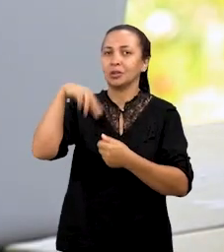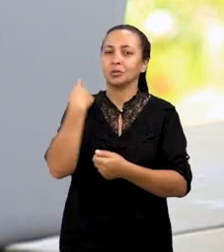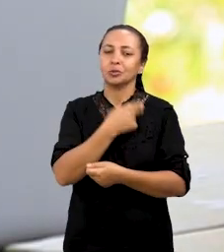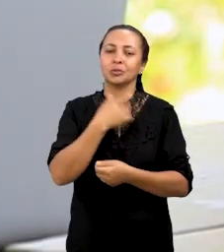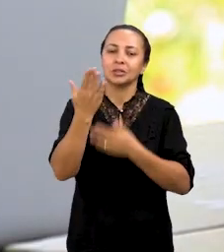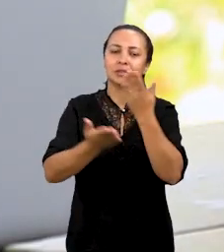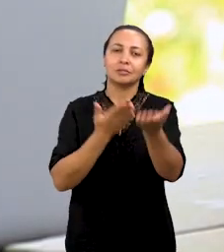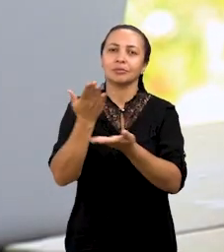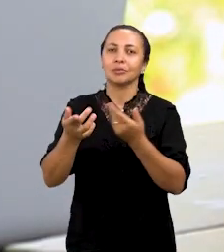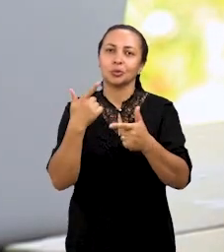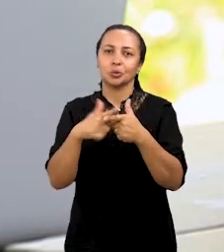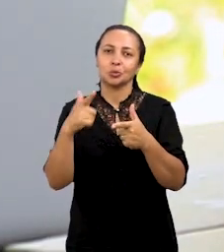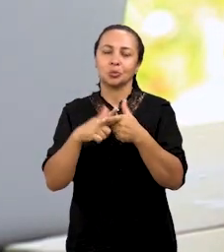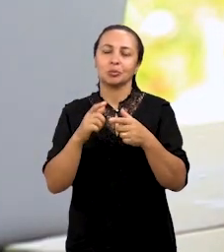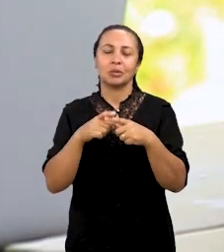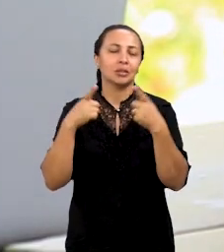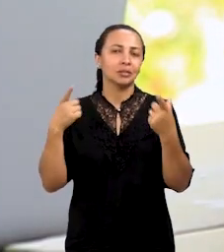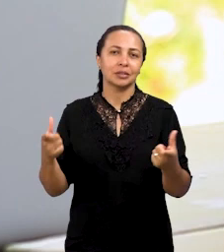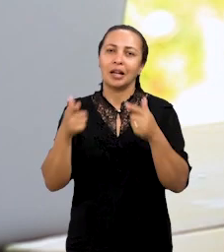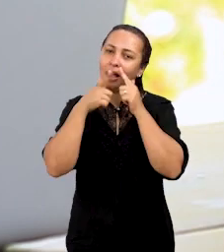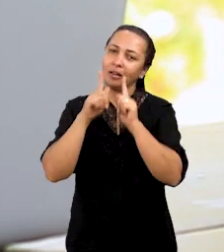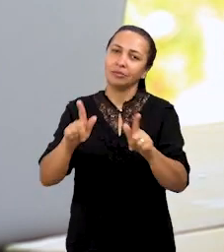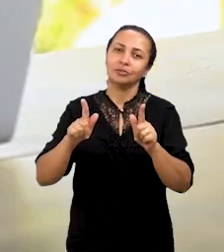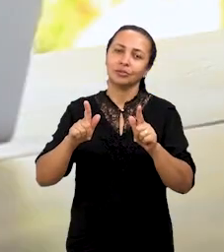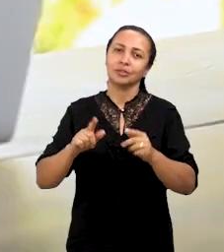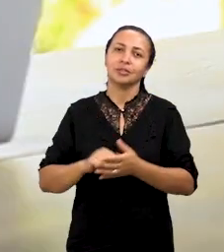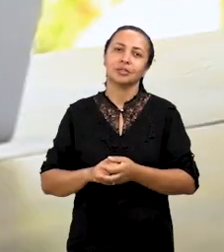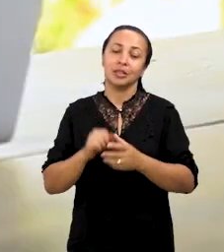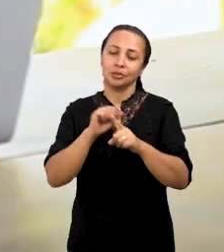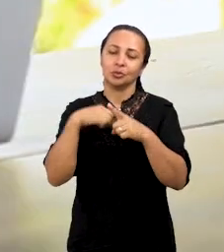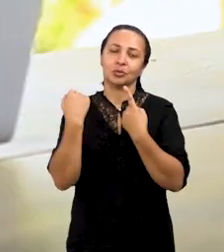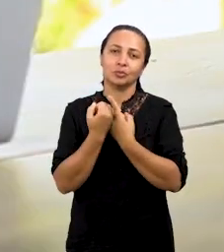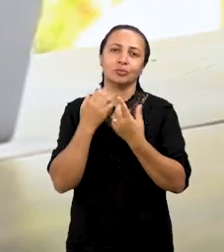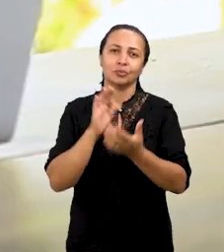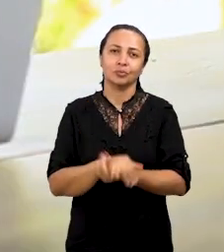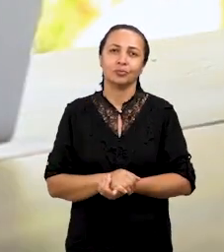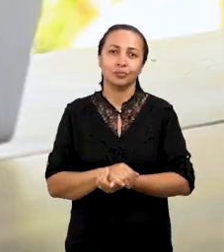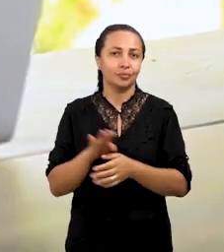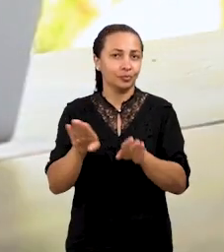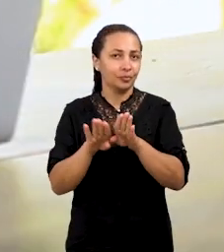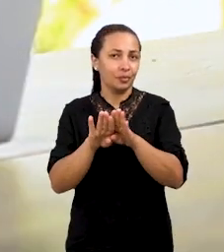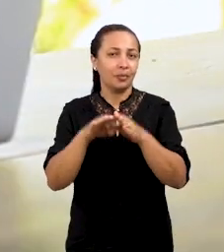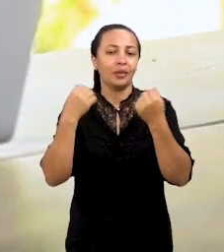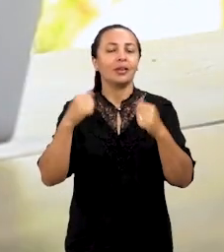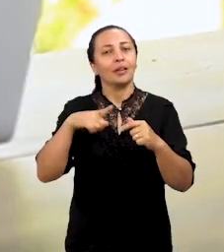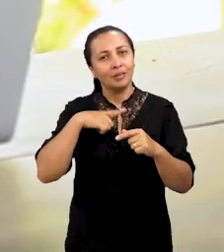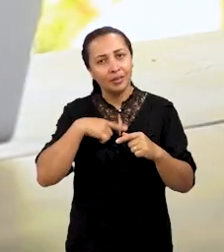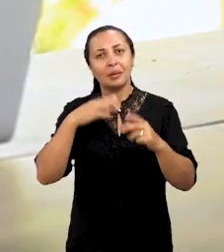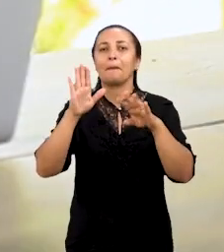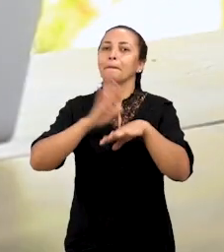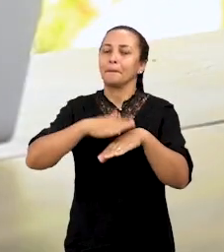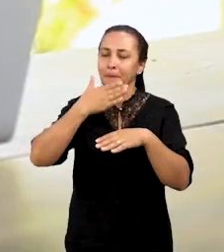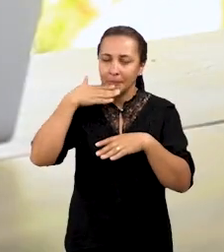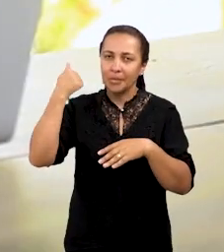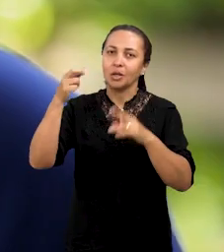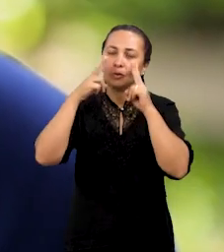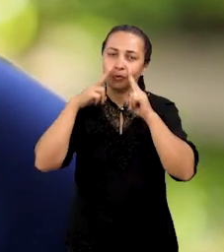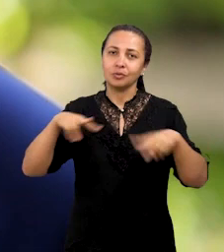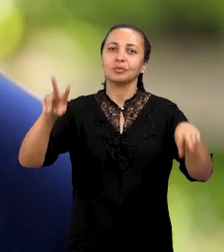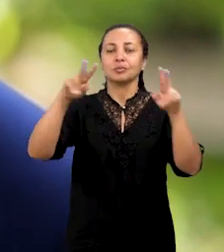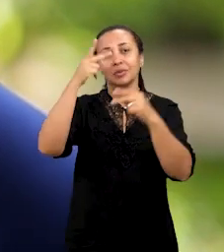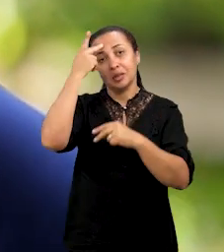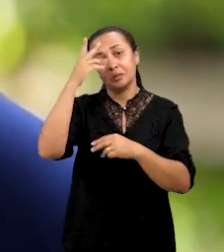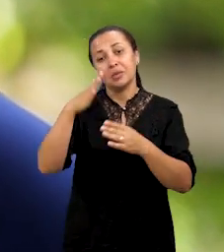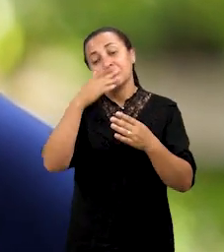esses problemas grandes na humanidade. Também que devia ter mais visibilidade, tanto